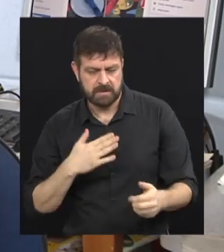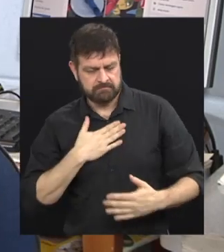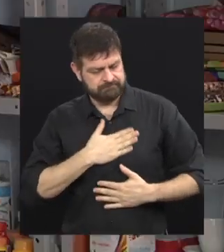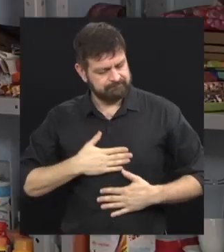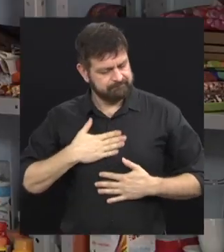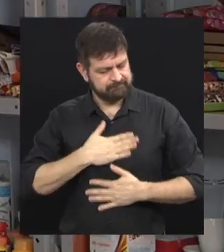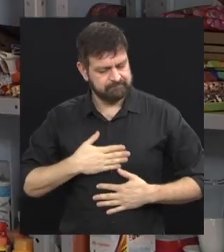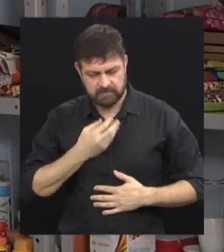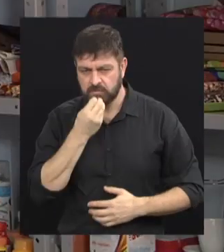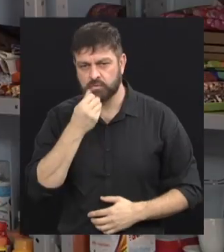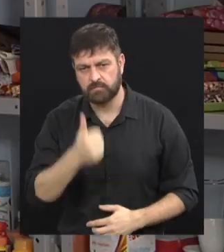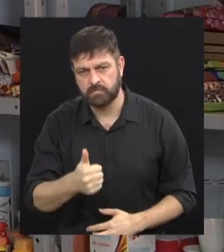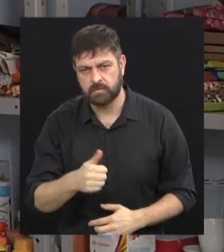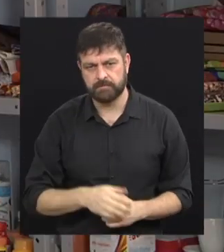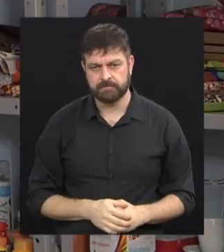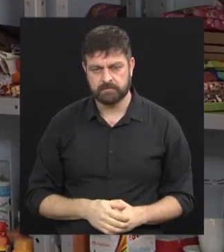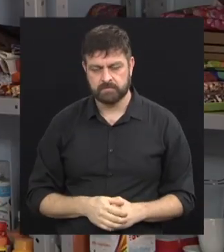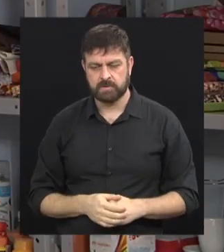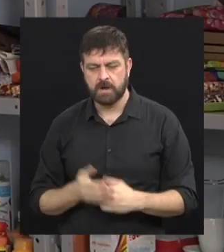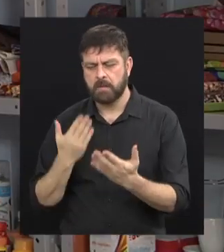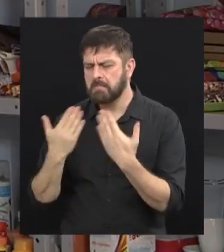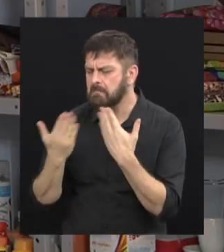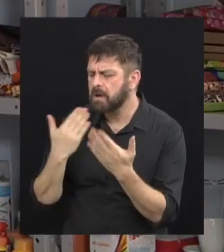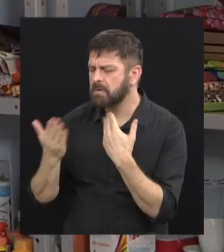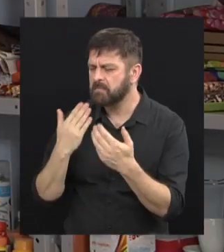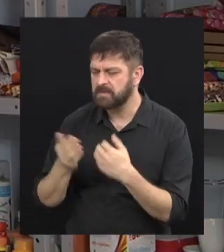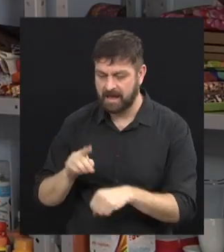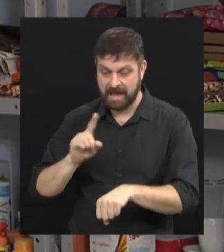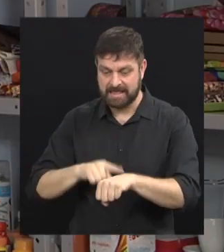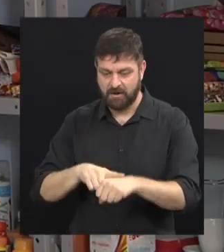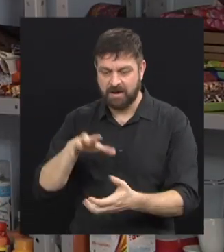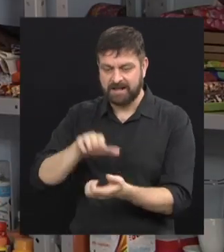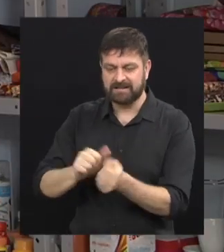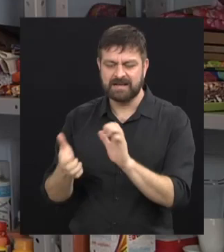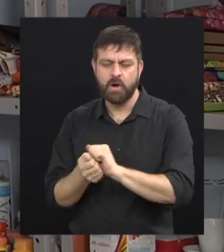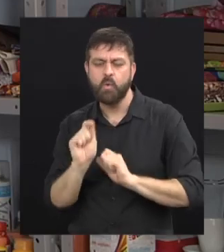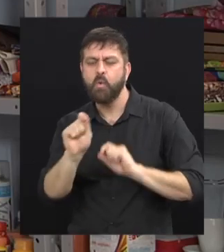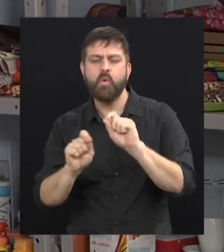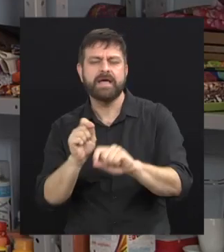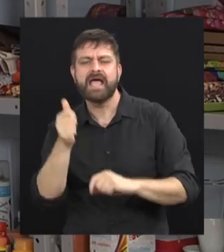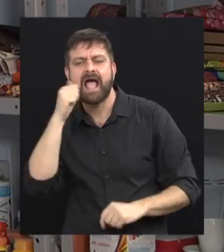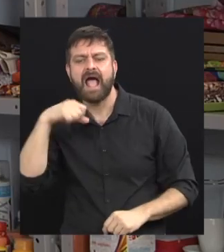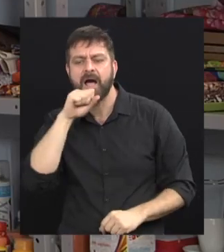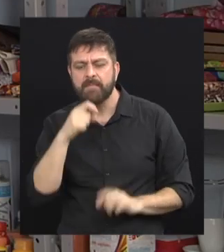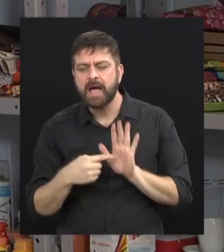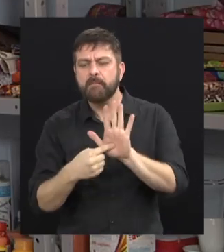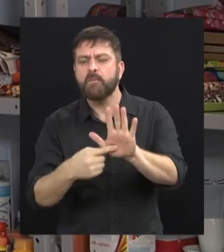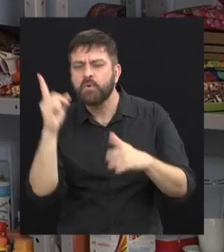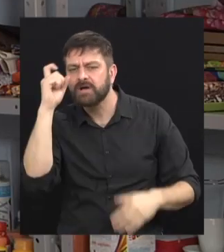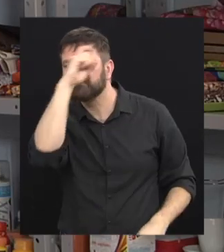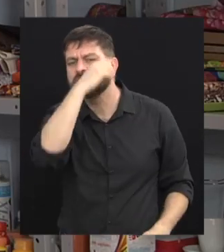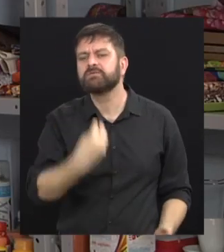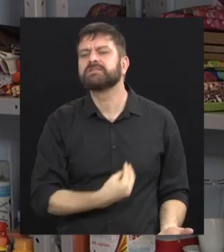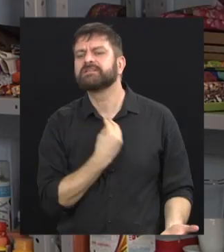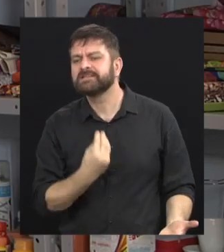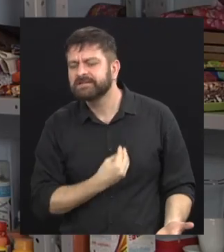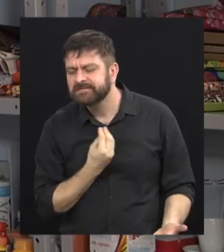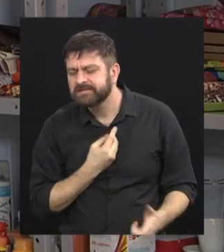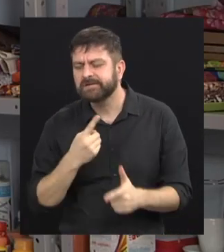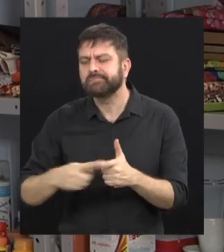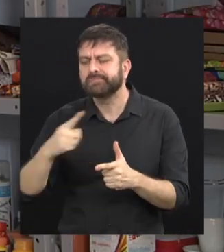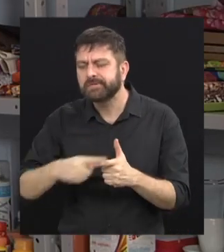muito bom para elas. Morgana, e nesse bate-papo que rola durante as aulas de artesanato, o as mães trazem de maior dificuldade e